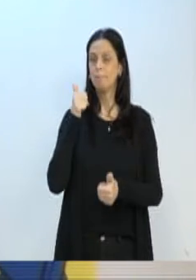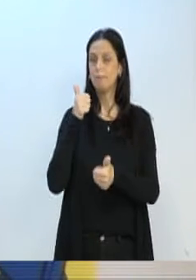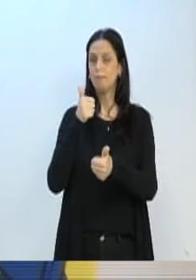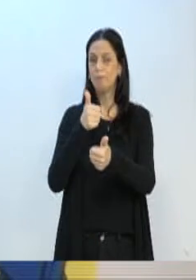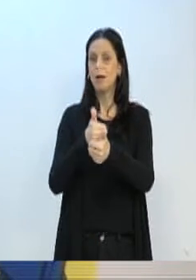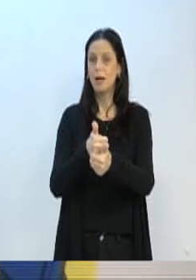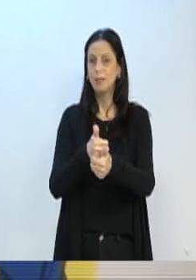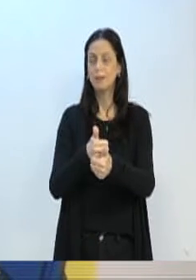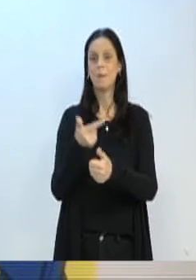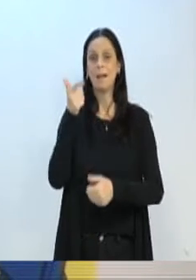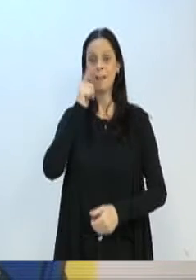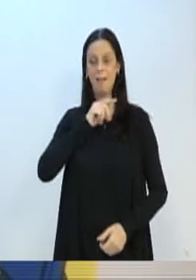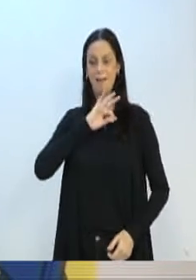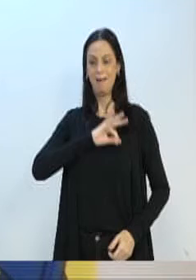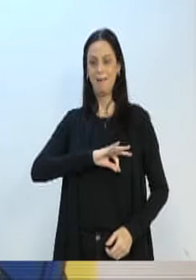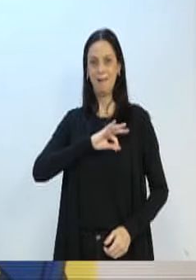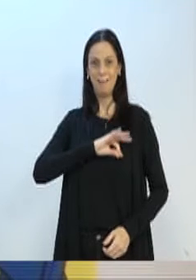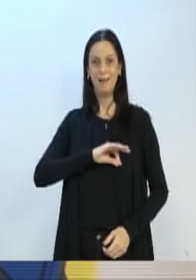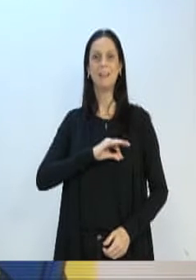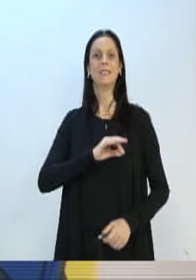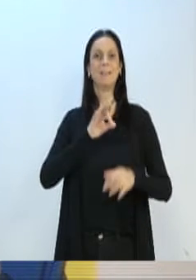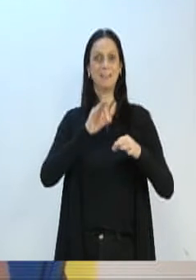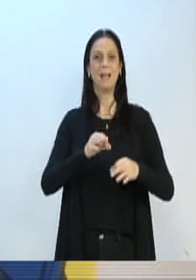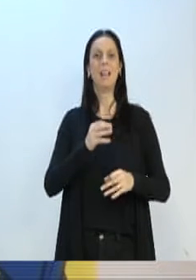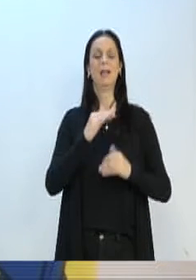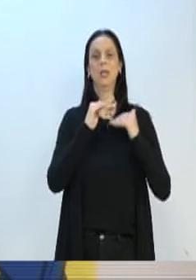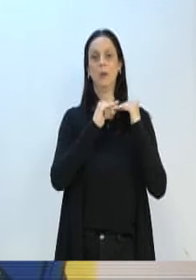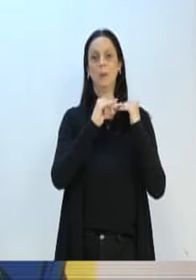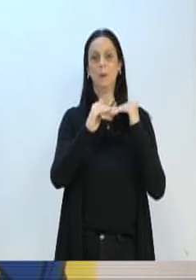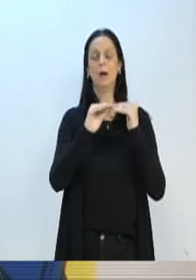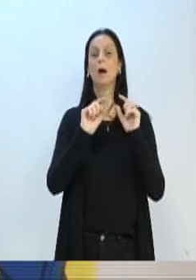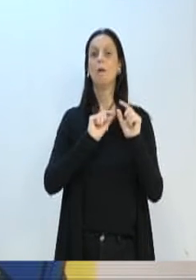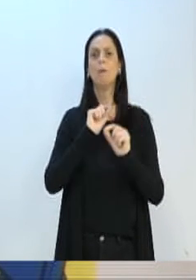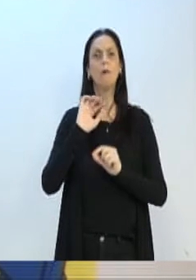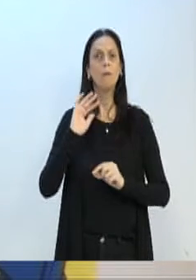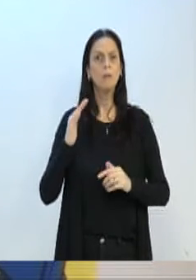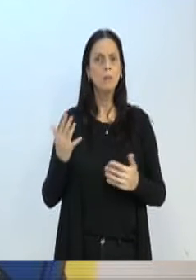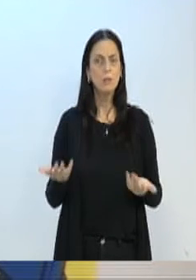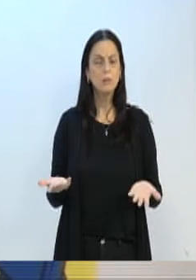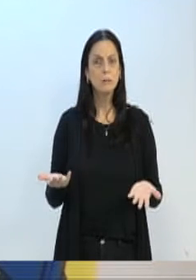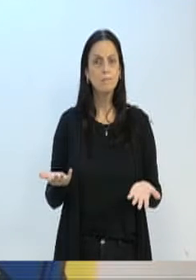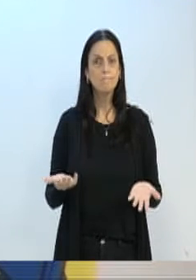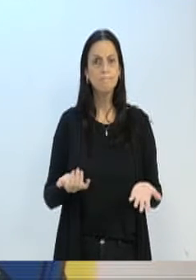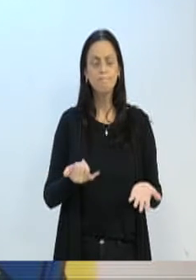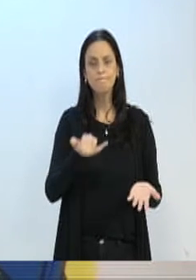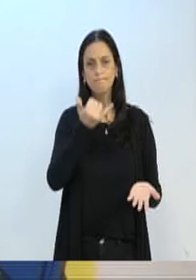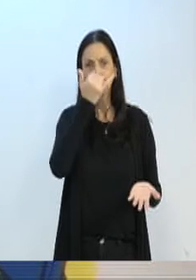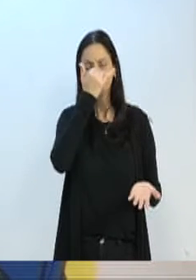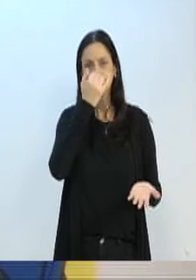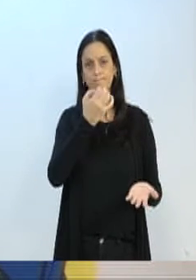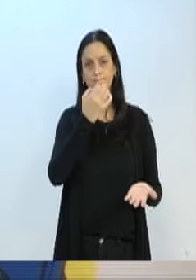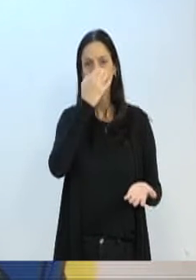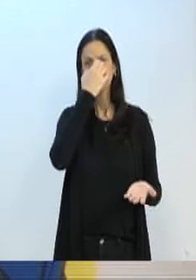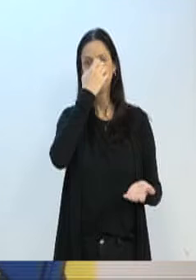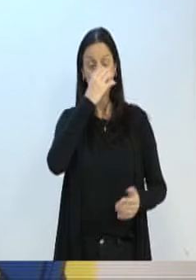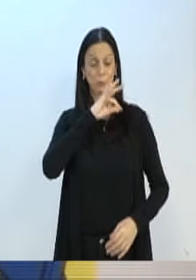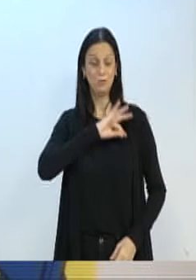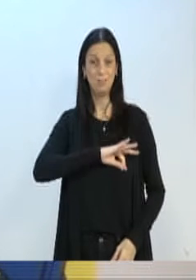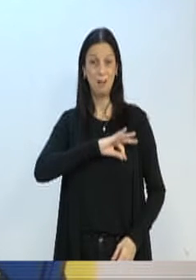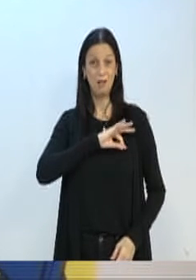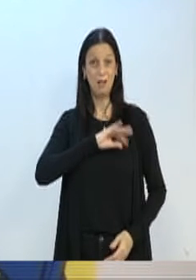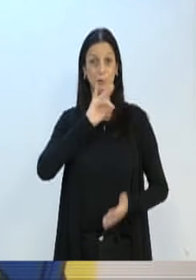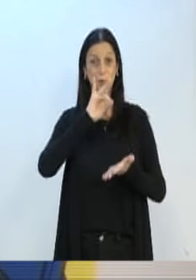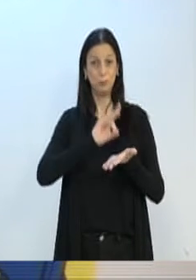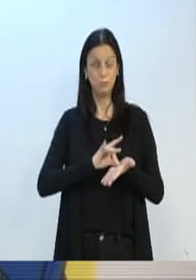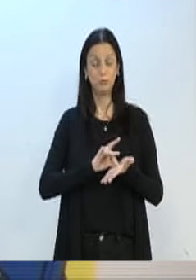receber o tão sonhado piso salarial, a enfermagem sofre o golpe. O Piso Salarial Nacional